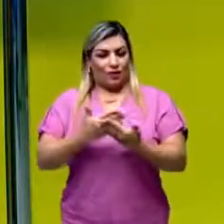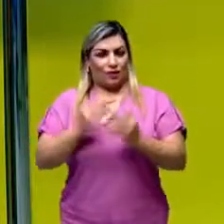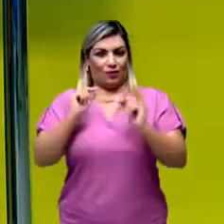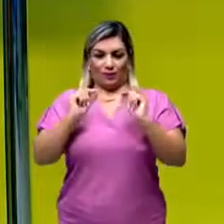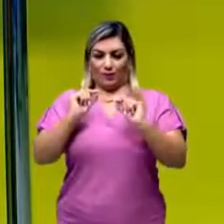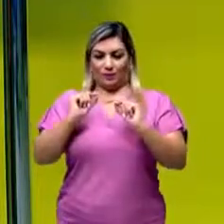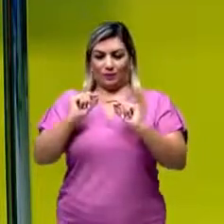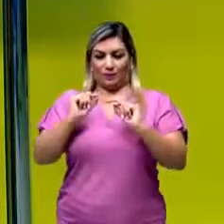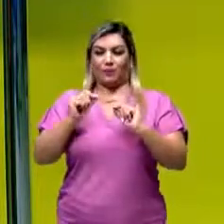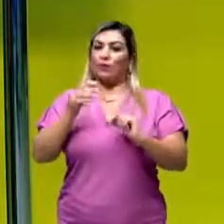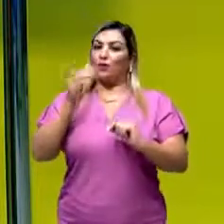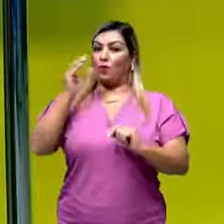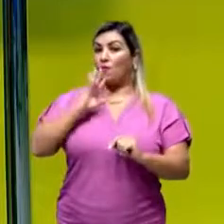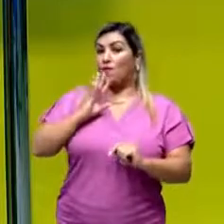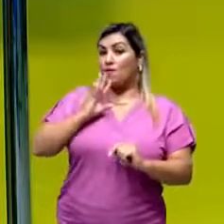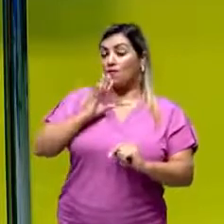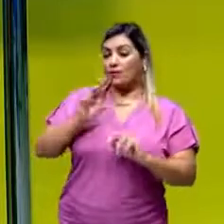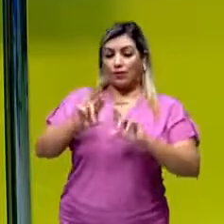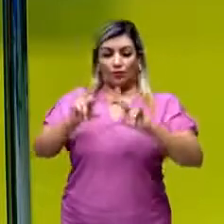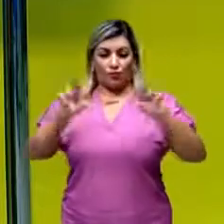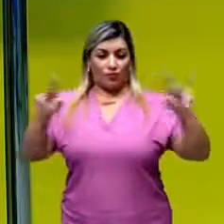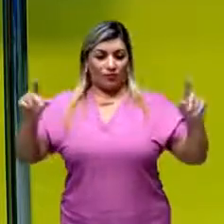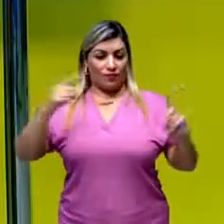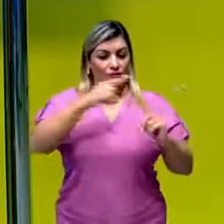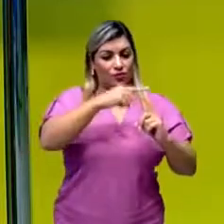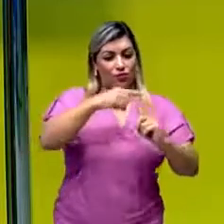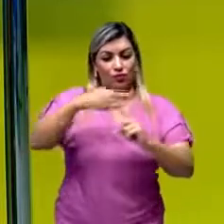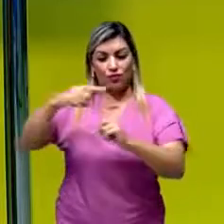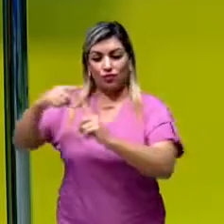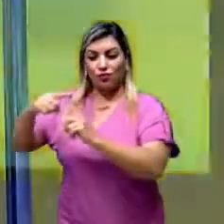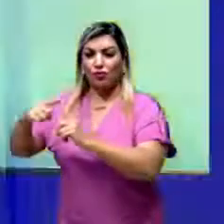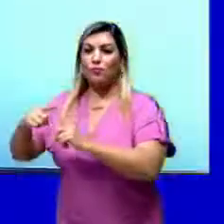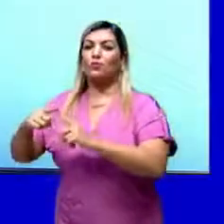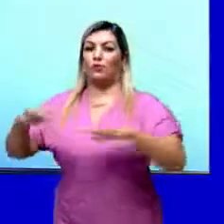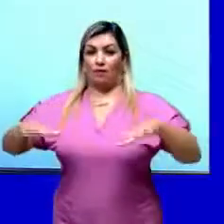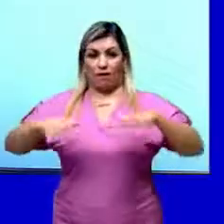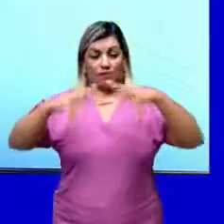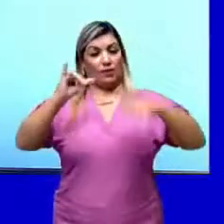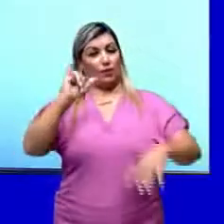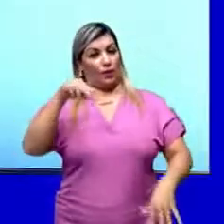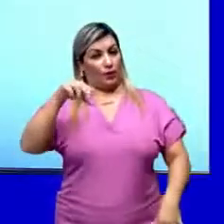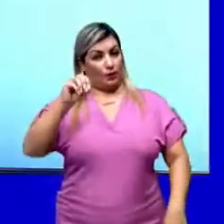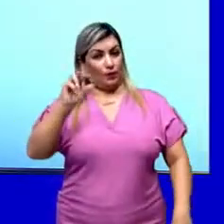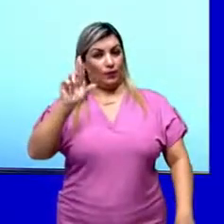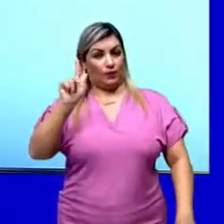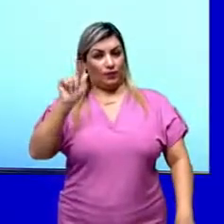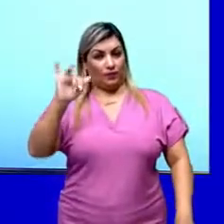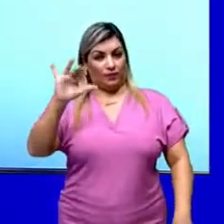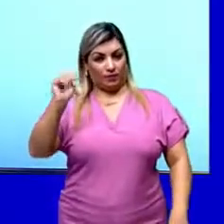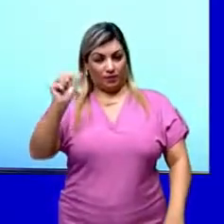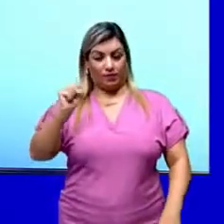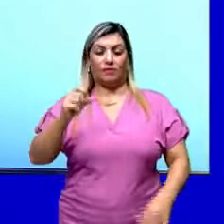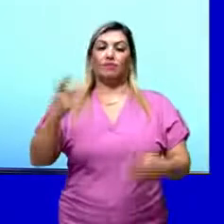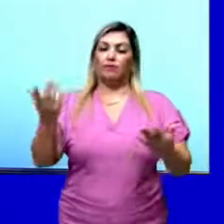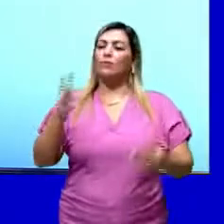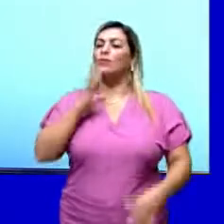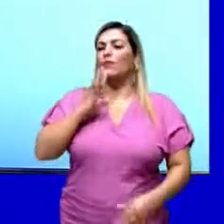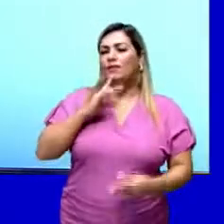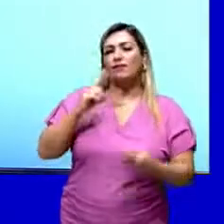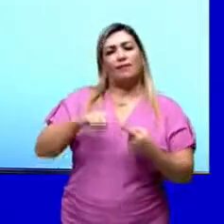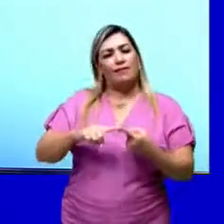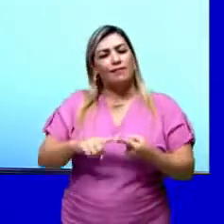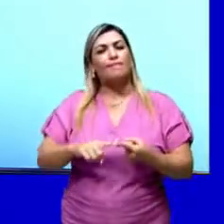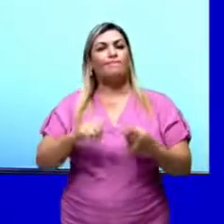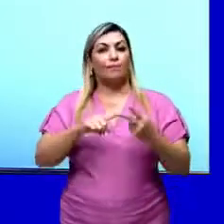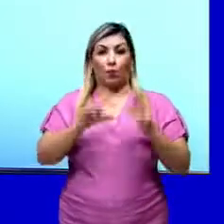será conhecer os diferentes tipos de reações inorgânicas. Então nós vamos conhecer essas reações, nós vamos